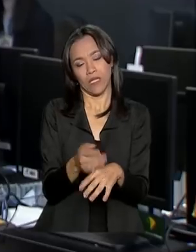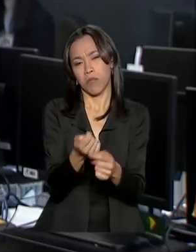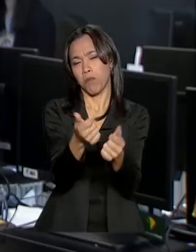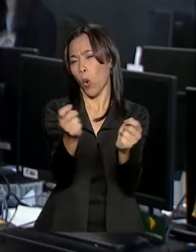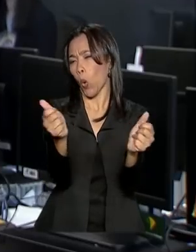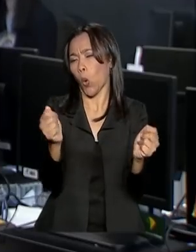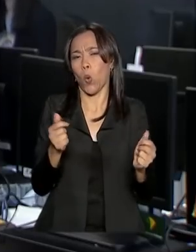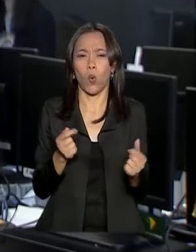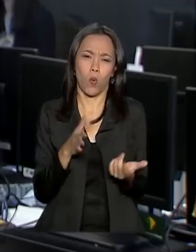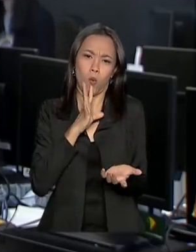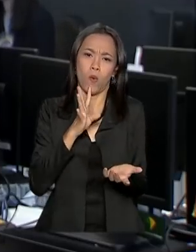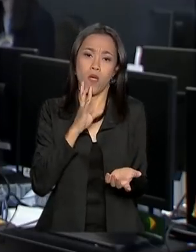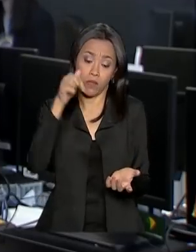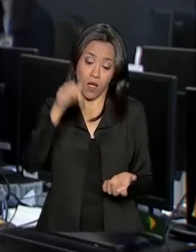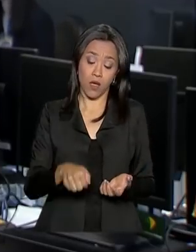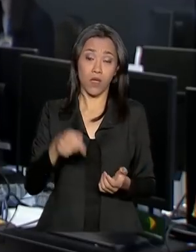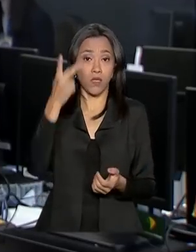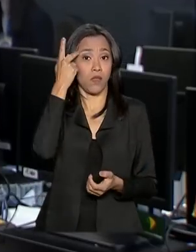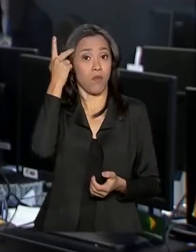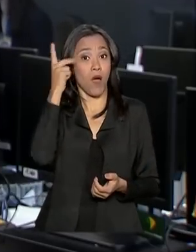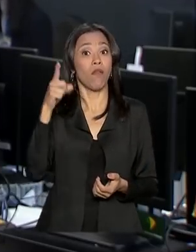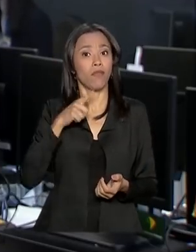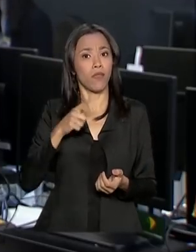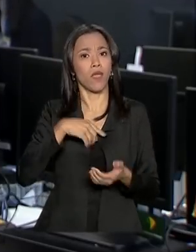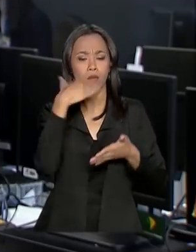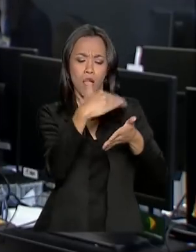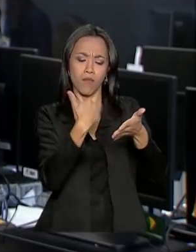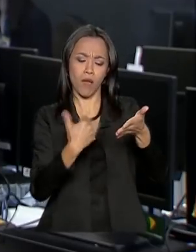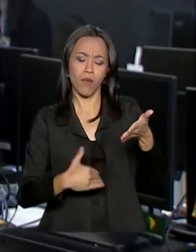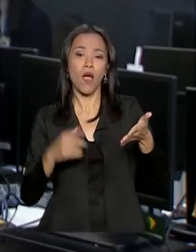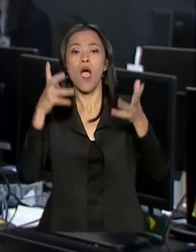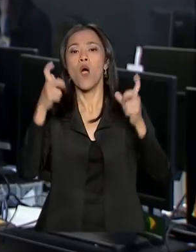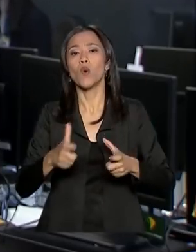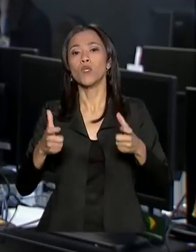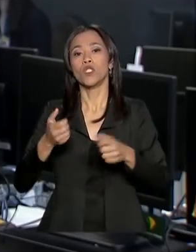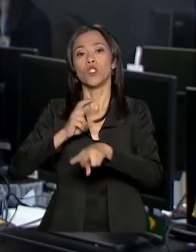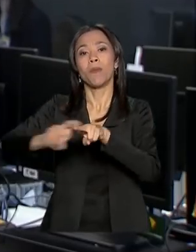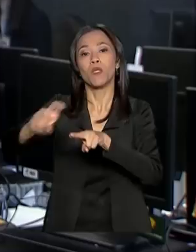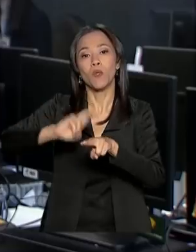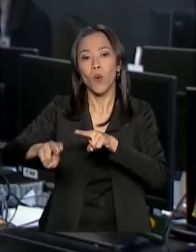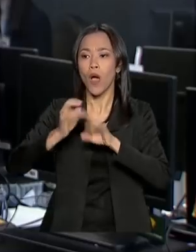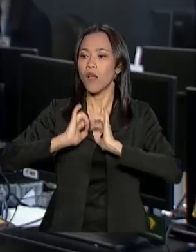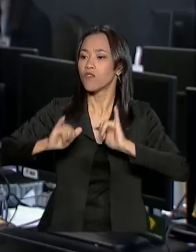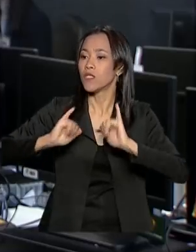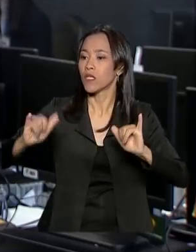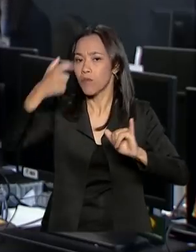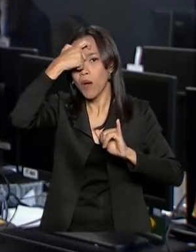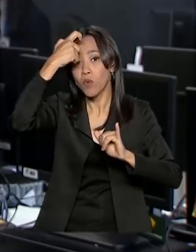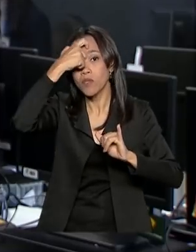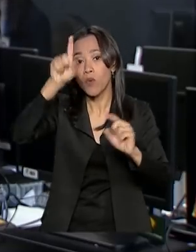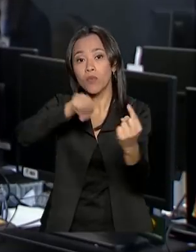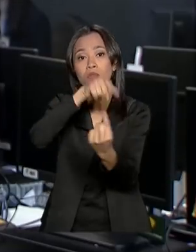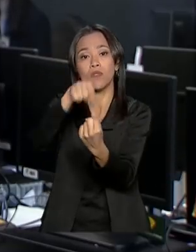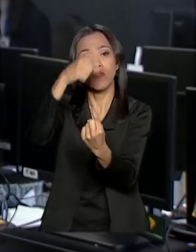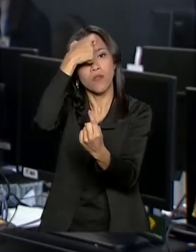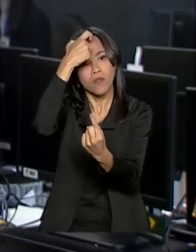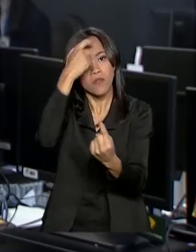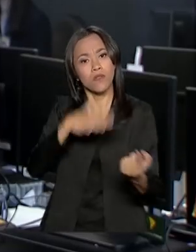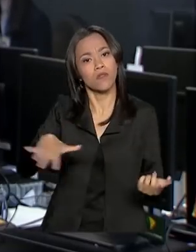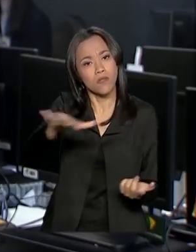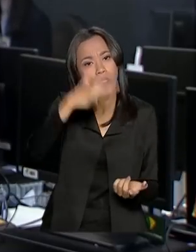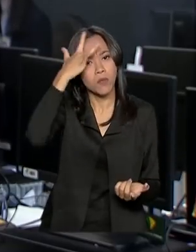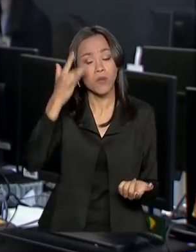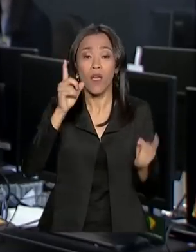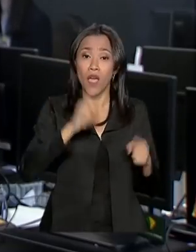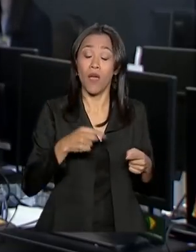conhecida. Aqui em São Paulo estão previstas as ações nas estações do metrô para conscientizar a população. Como se trata de uma